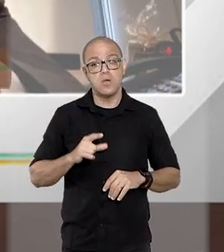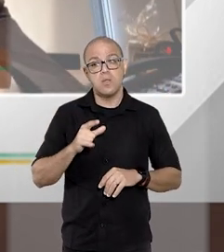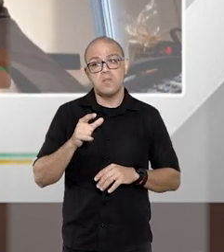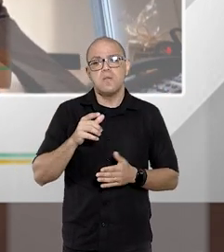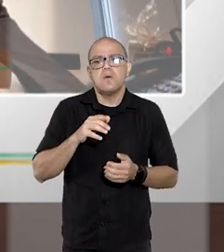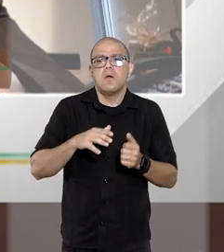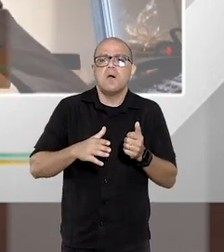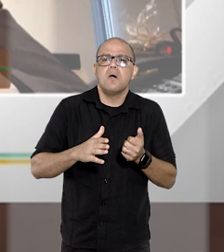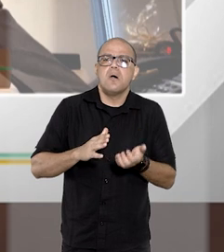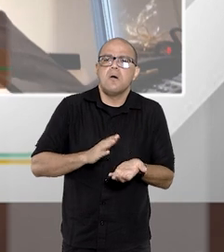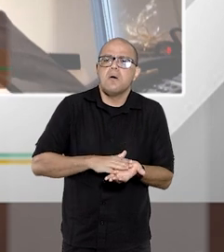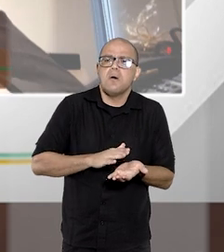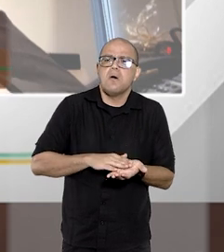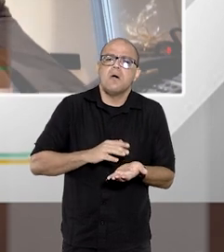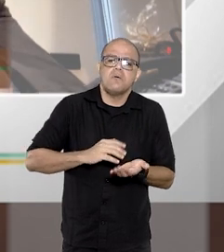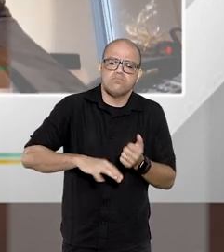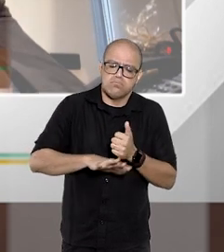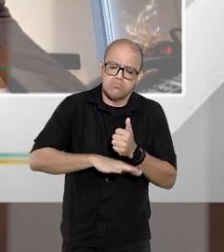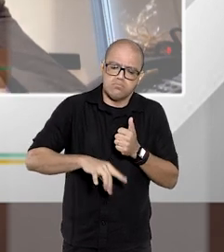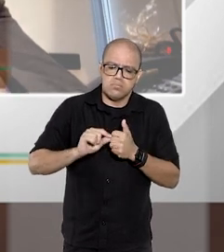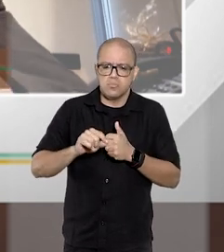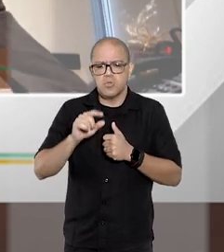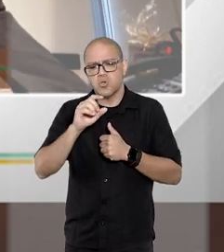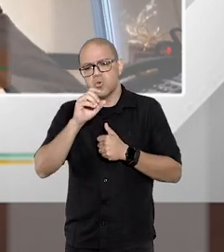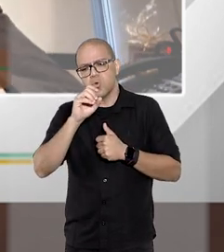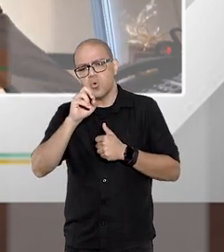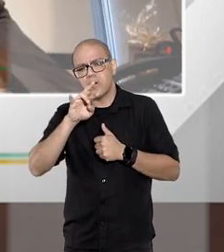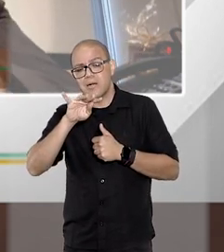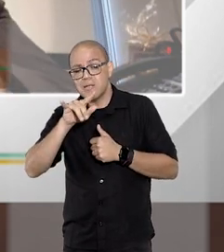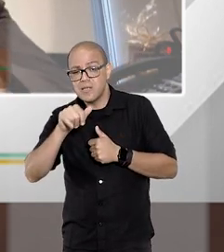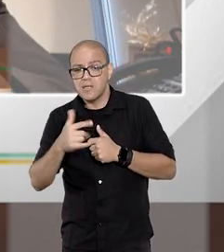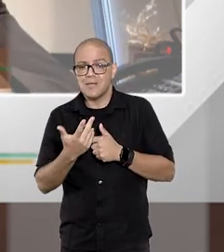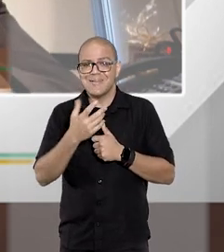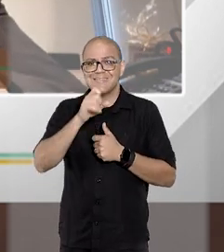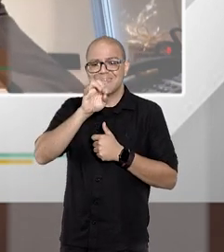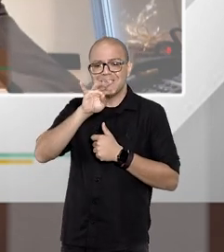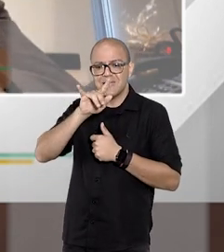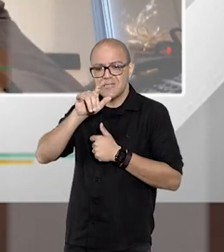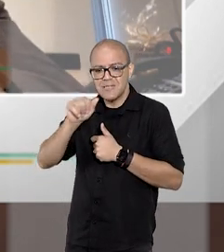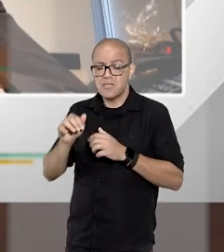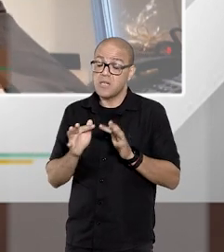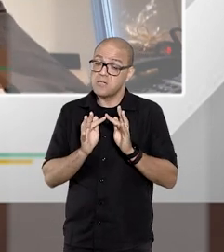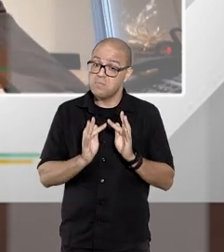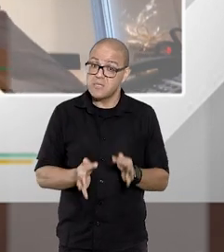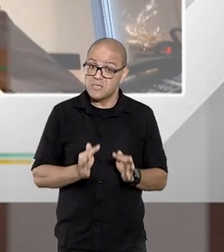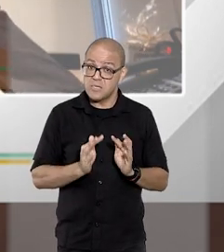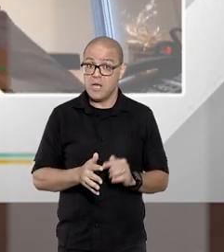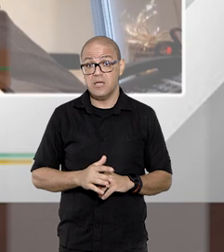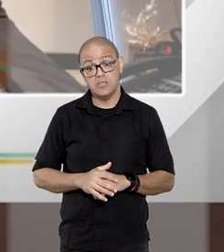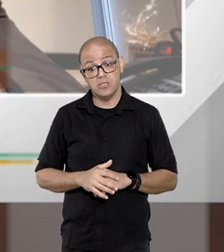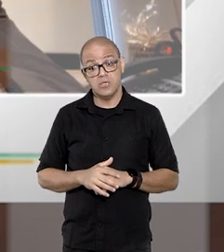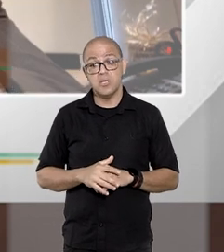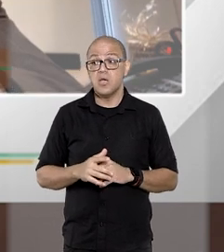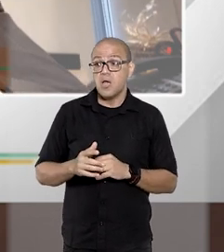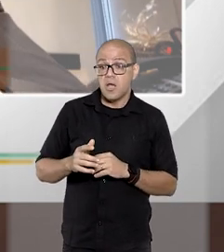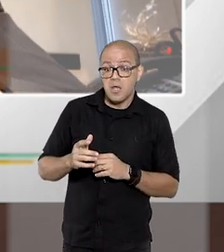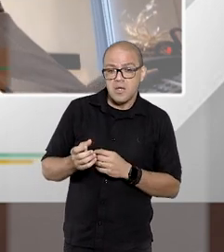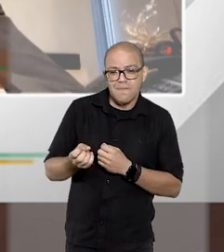pautado nos princípios que a gente já mencionou oralidade celeridade simplicidade